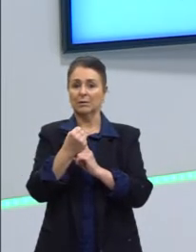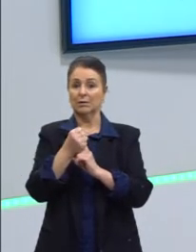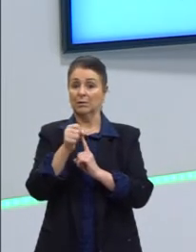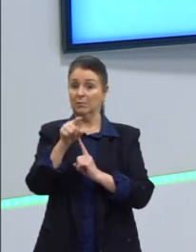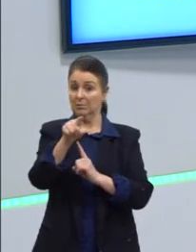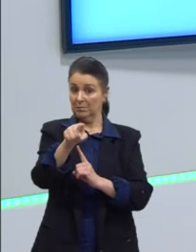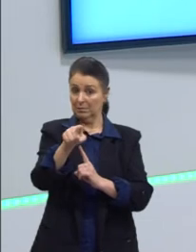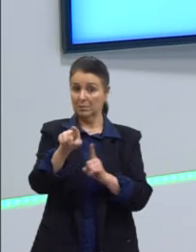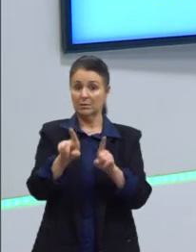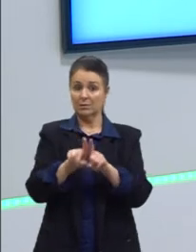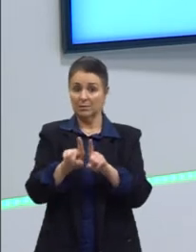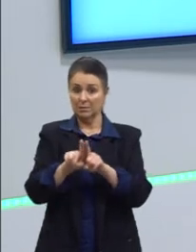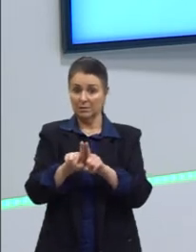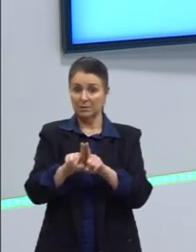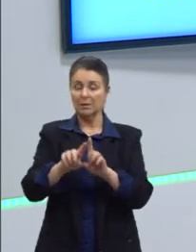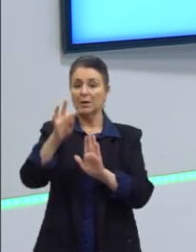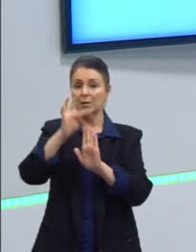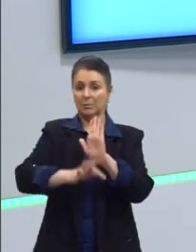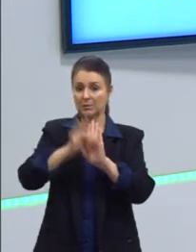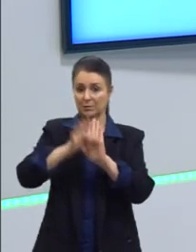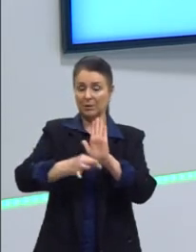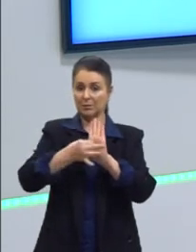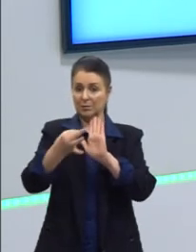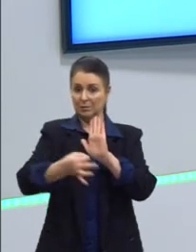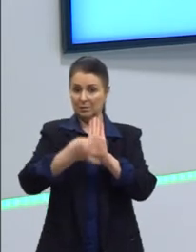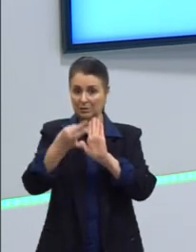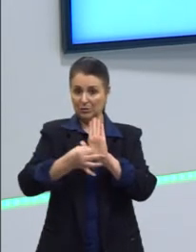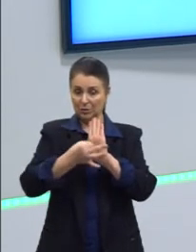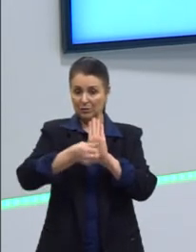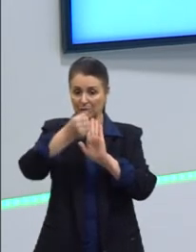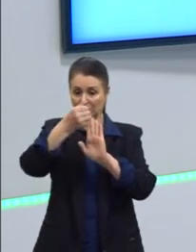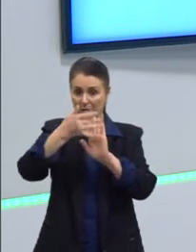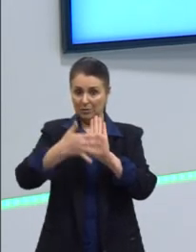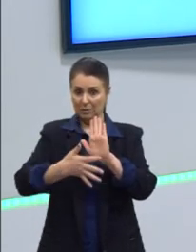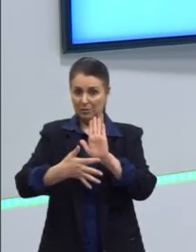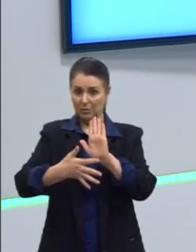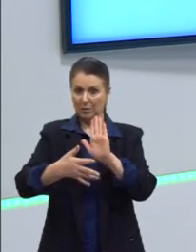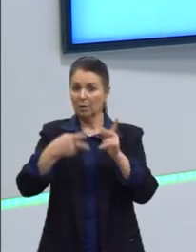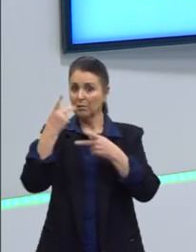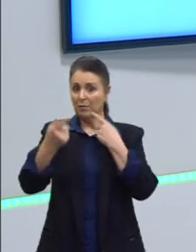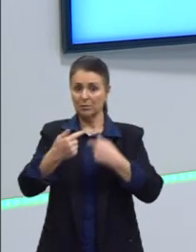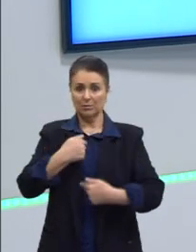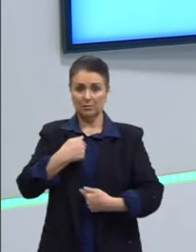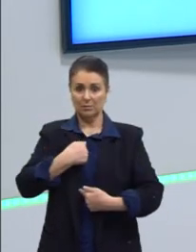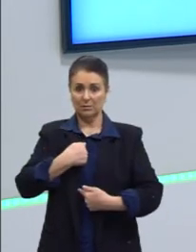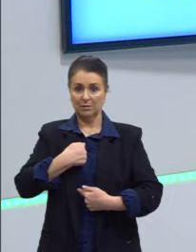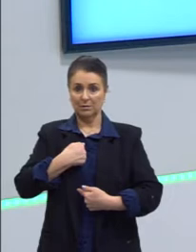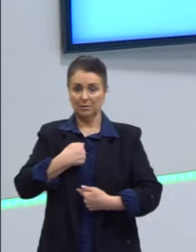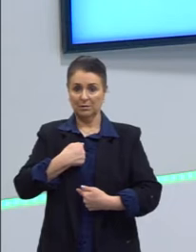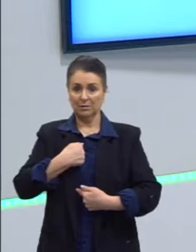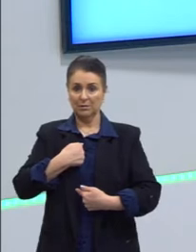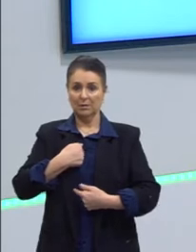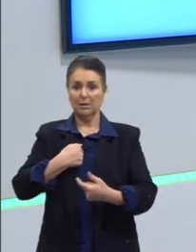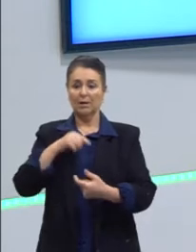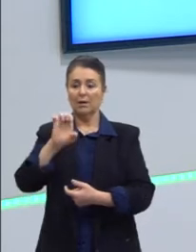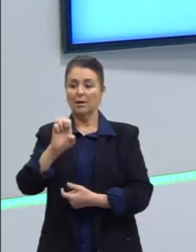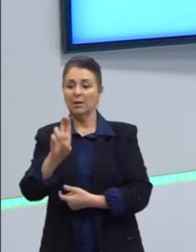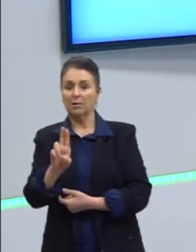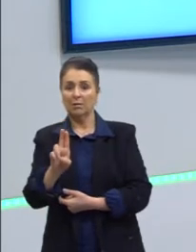Mas, no texto dissertativo argumentativo da redação, eu não falo de mim e do que eu penso com essas palavras eu.